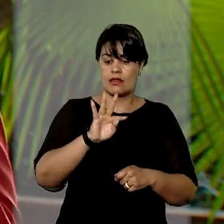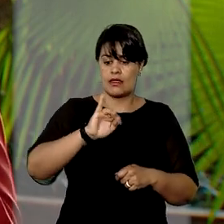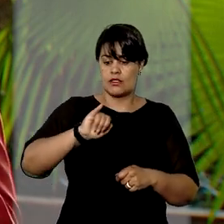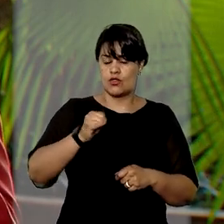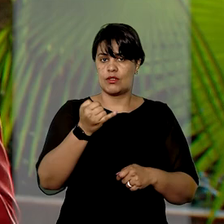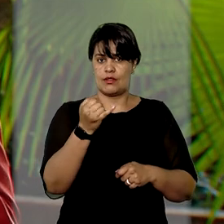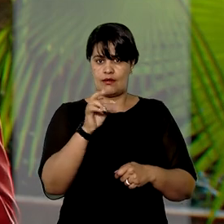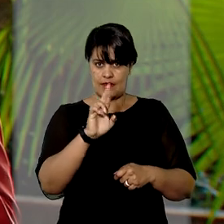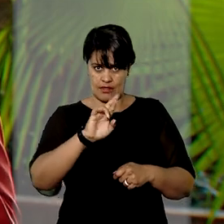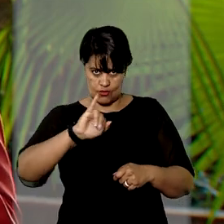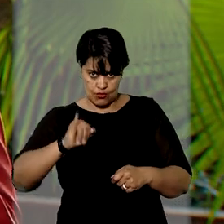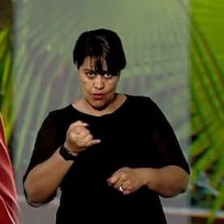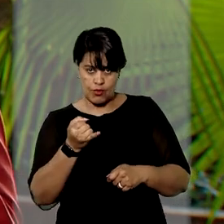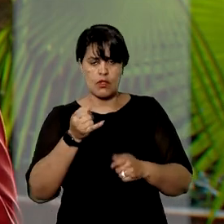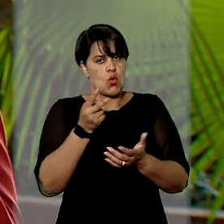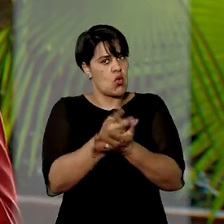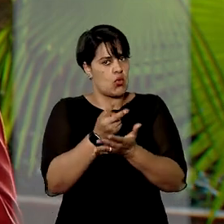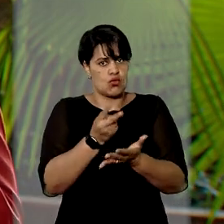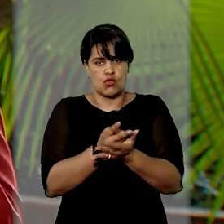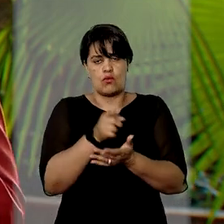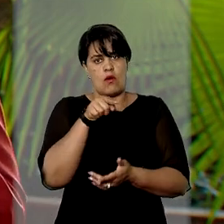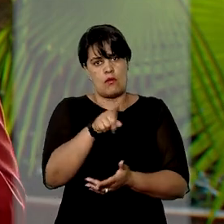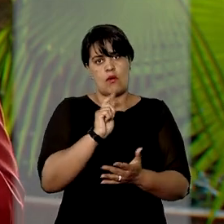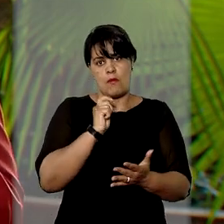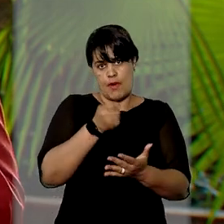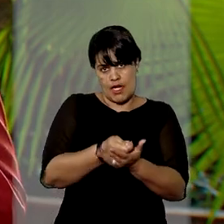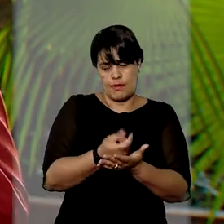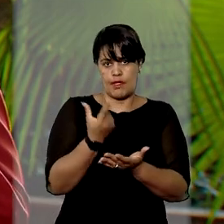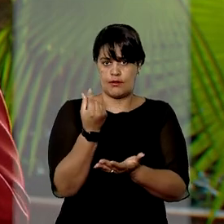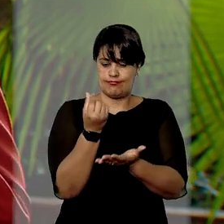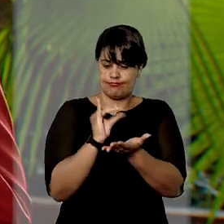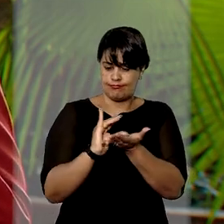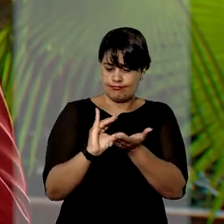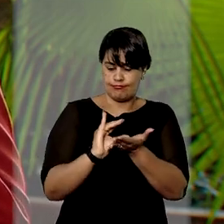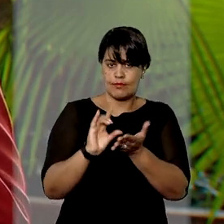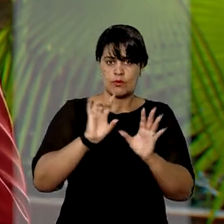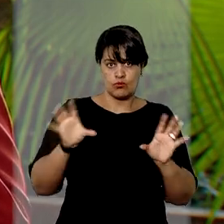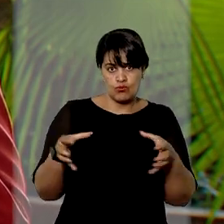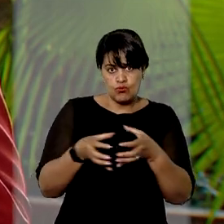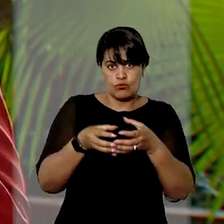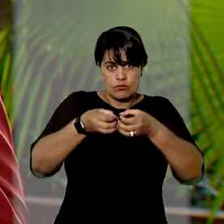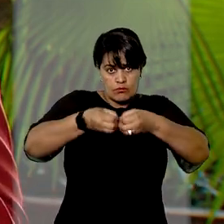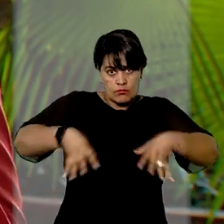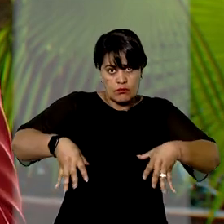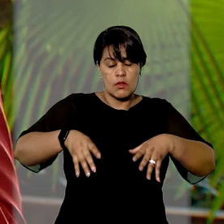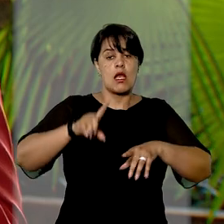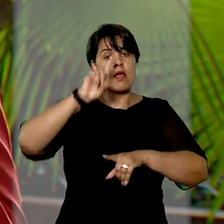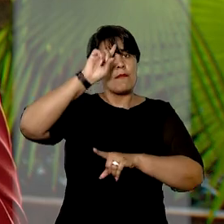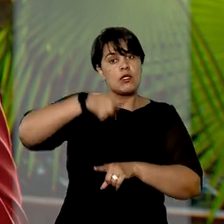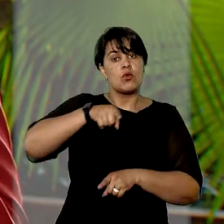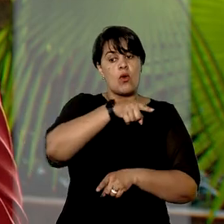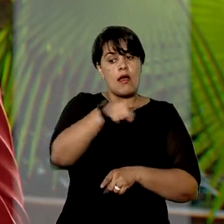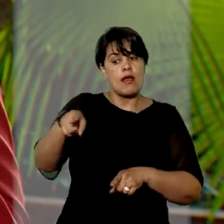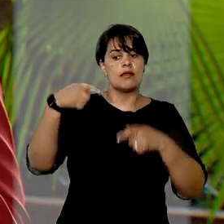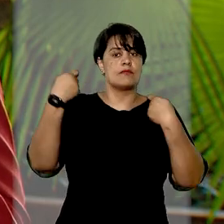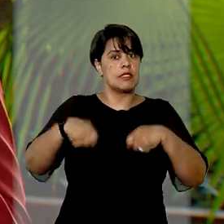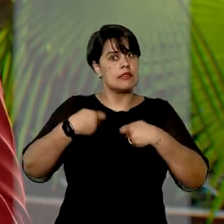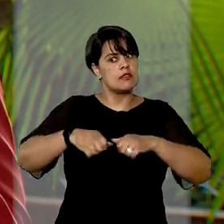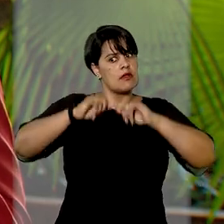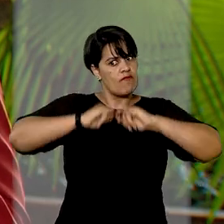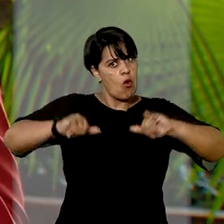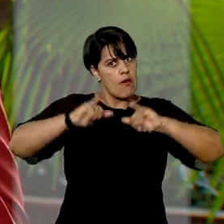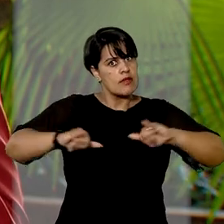de Janeiro manteve a condenação das operadoras ao pagamento de indenização por danos morais coletivos e determinou que elas